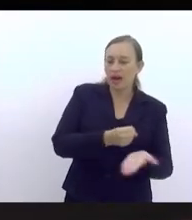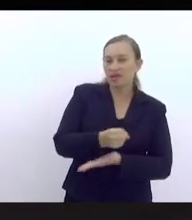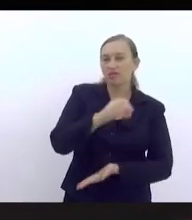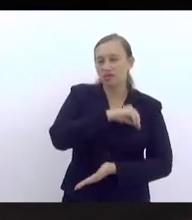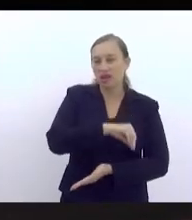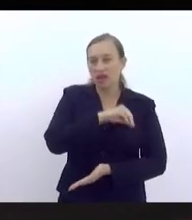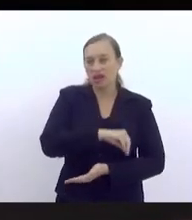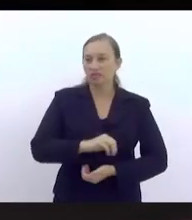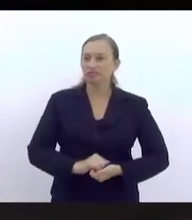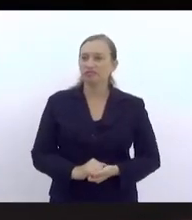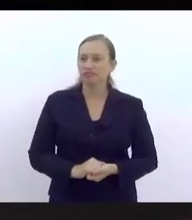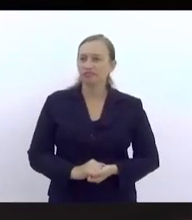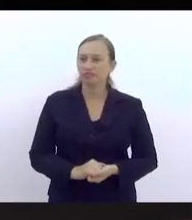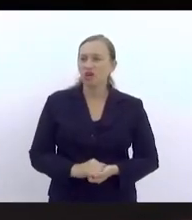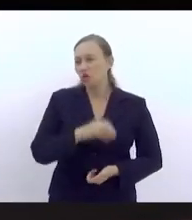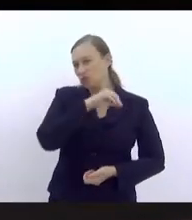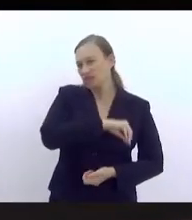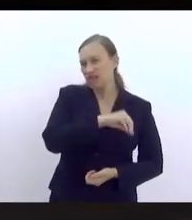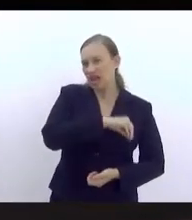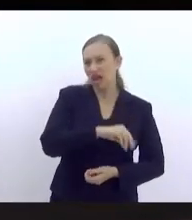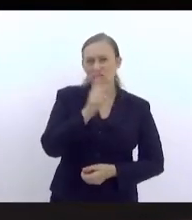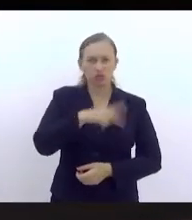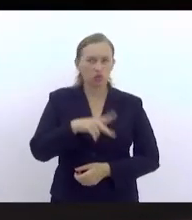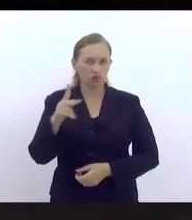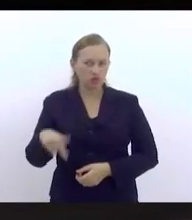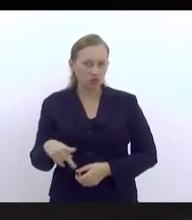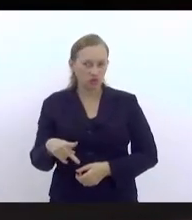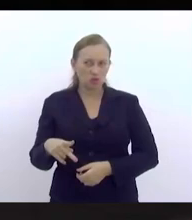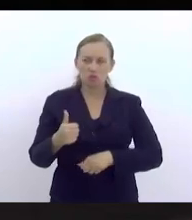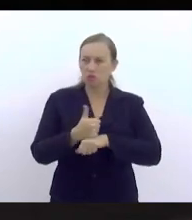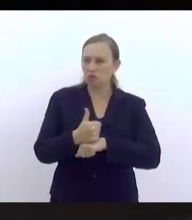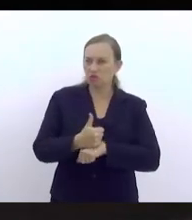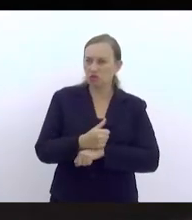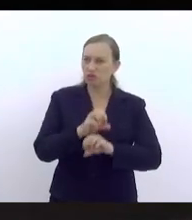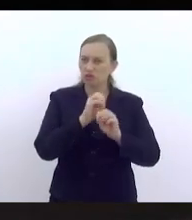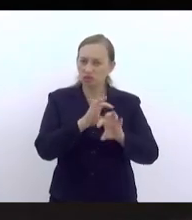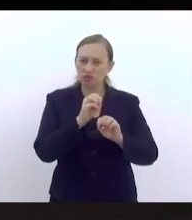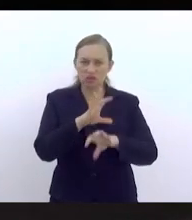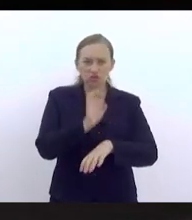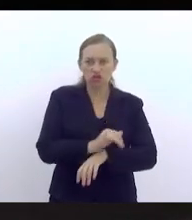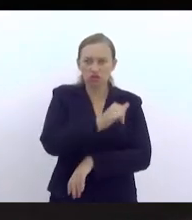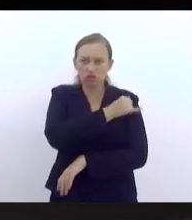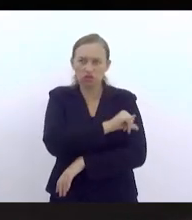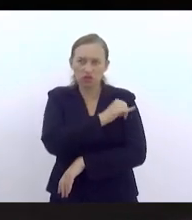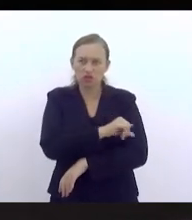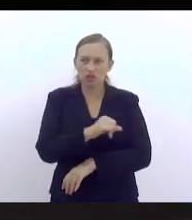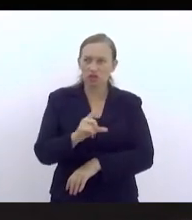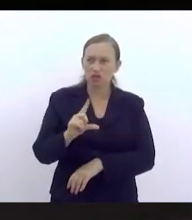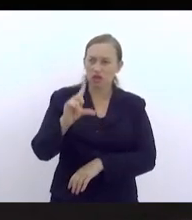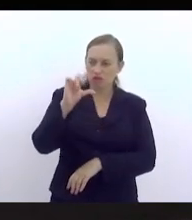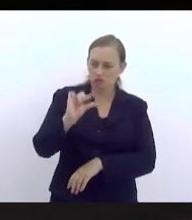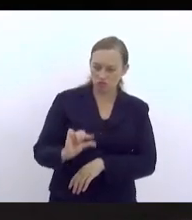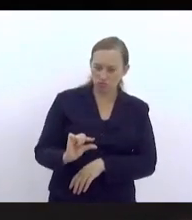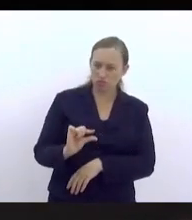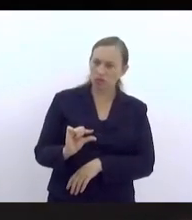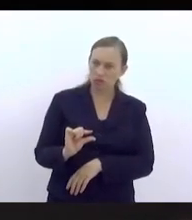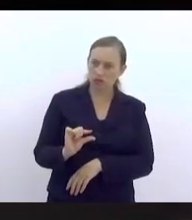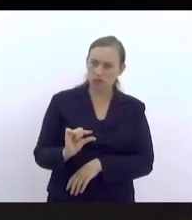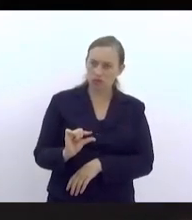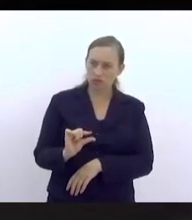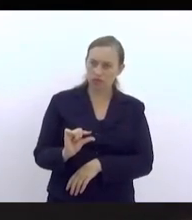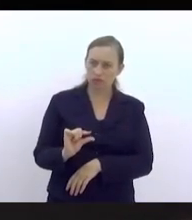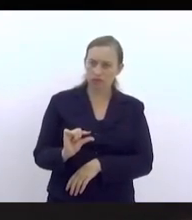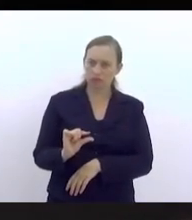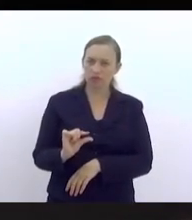O salário do professor, enfim, do profissional de educação do estado do Rio de Janeiro é abaixo do piso nacional.